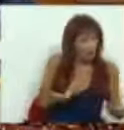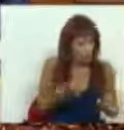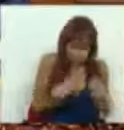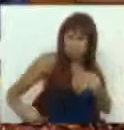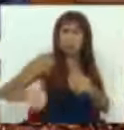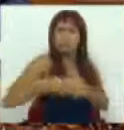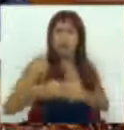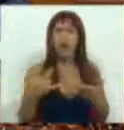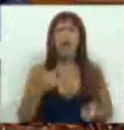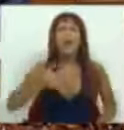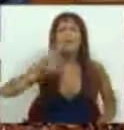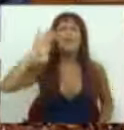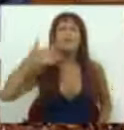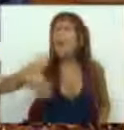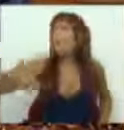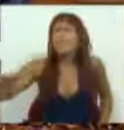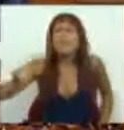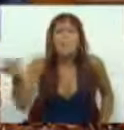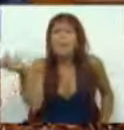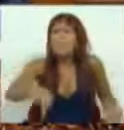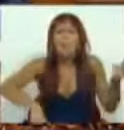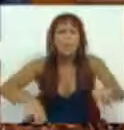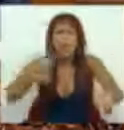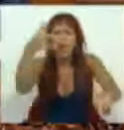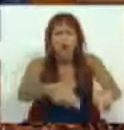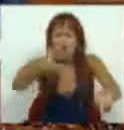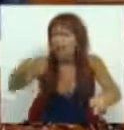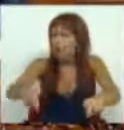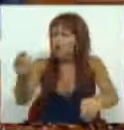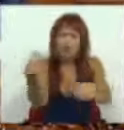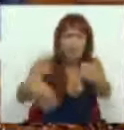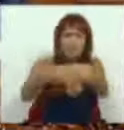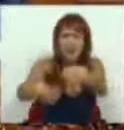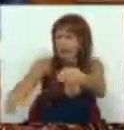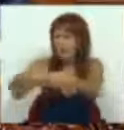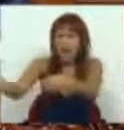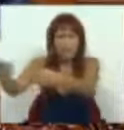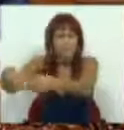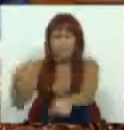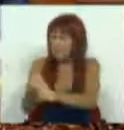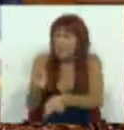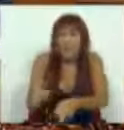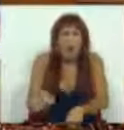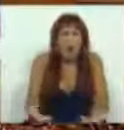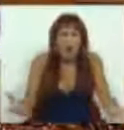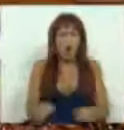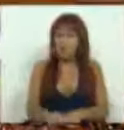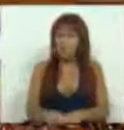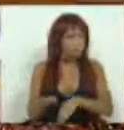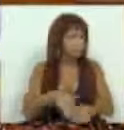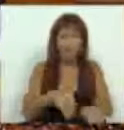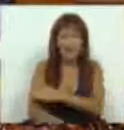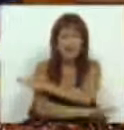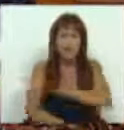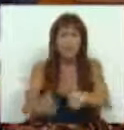O que queremos agora saber é onde irão ocorrer estes cortes adicionais, que serviços vão efetivamente deixar de ser